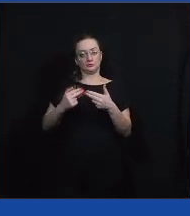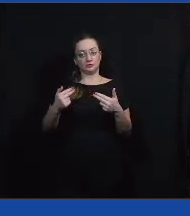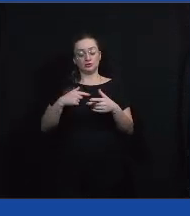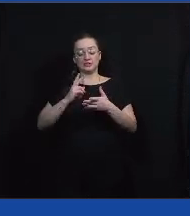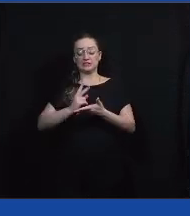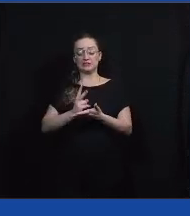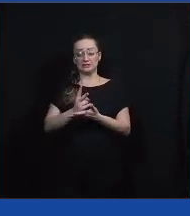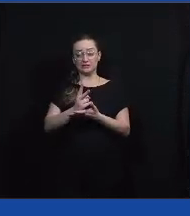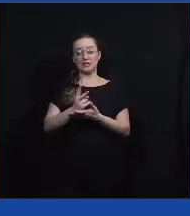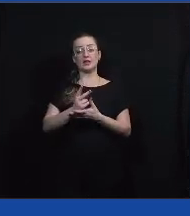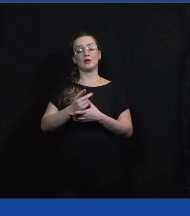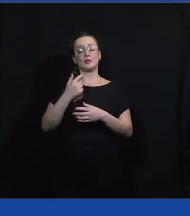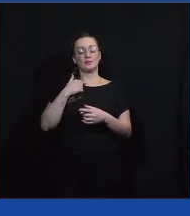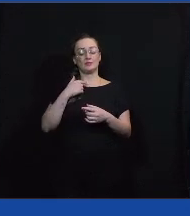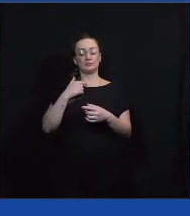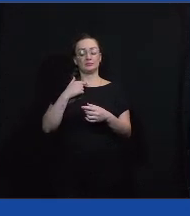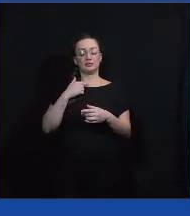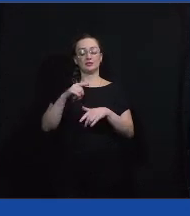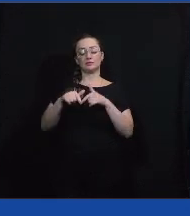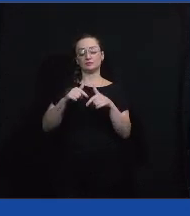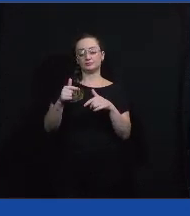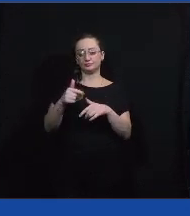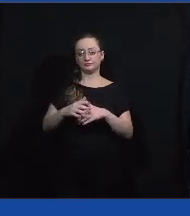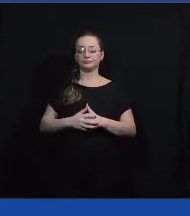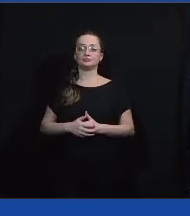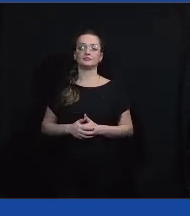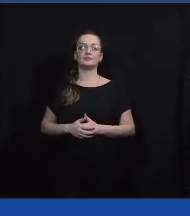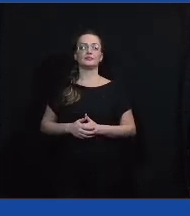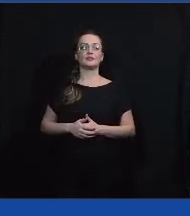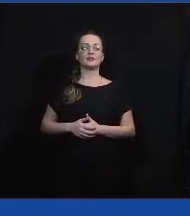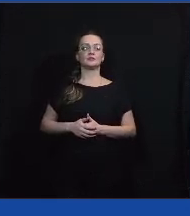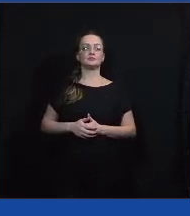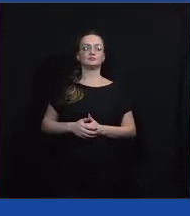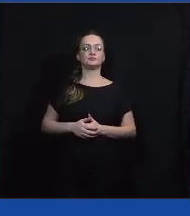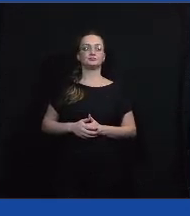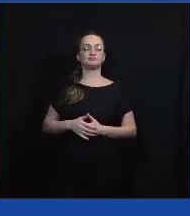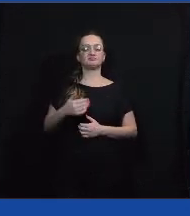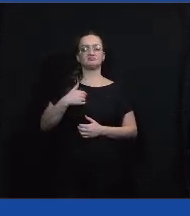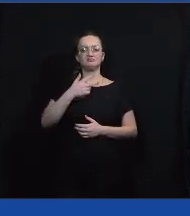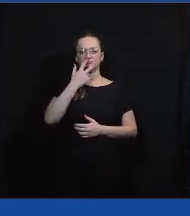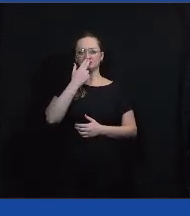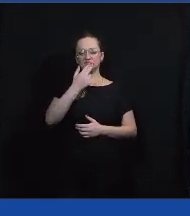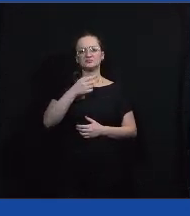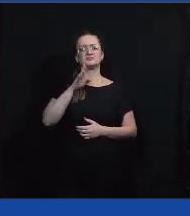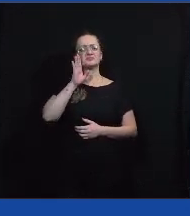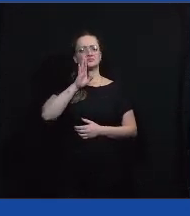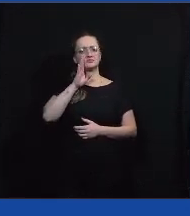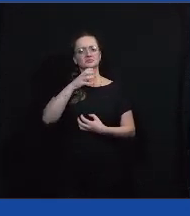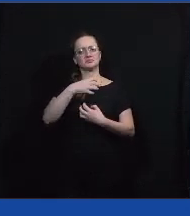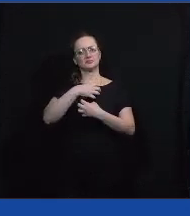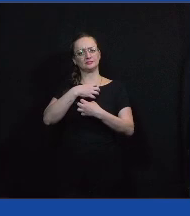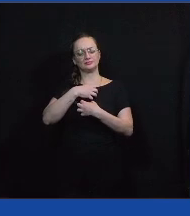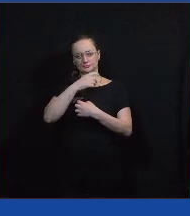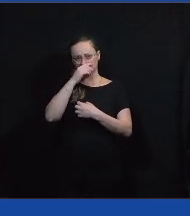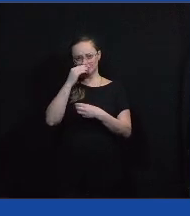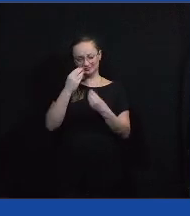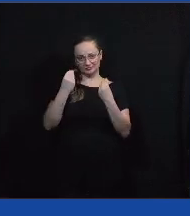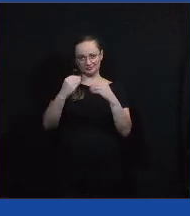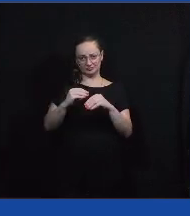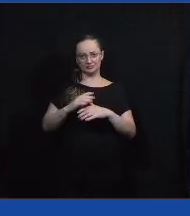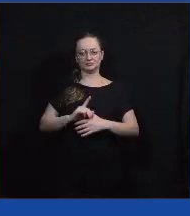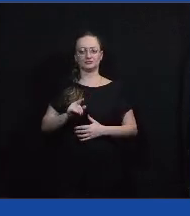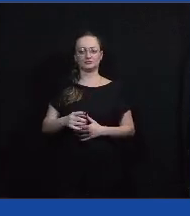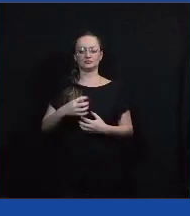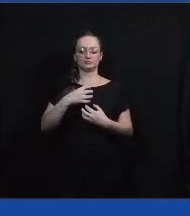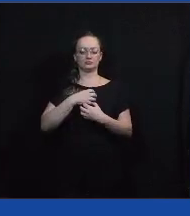tempo todo se havendo com elas, a gente toda hora está refletindo, pensando, mas eu achei muito bacana a forma de colocar isso de